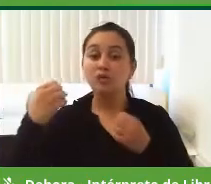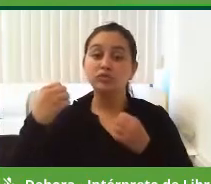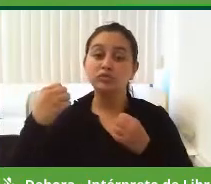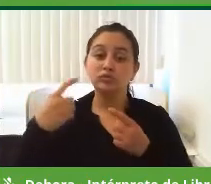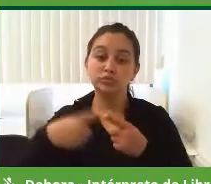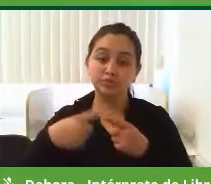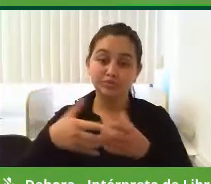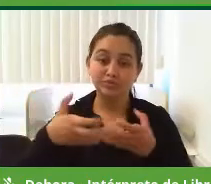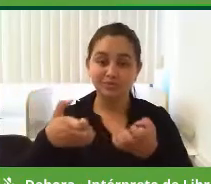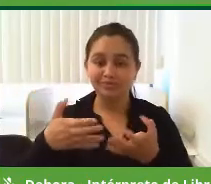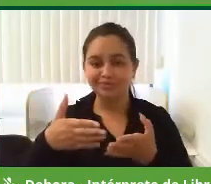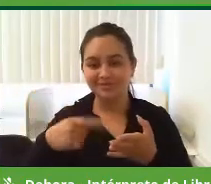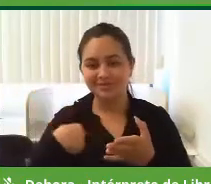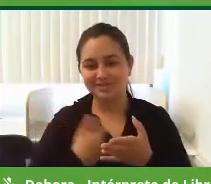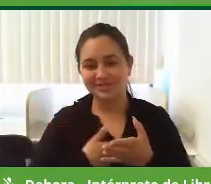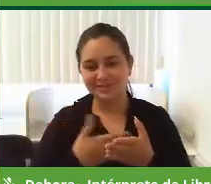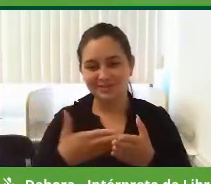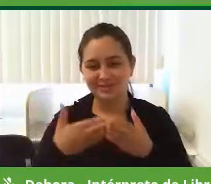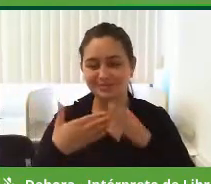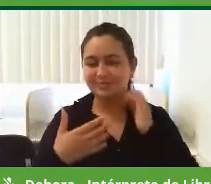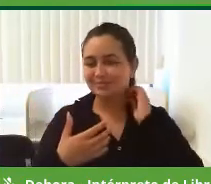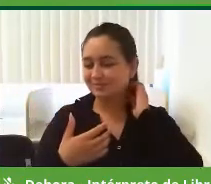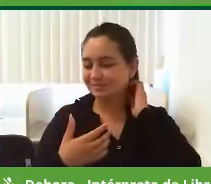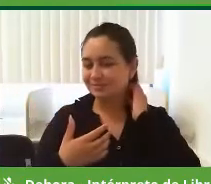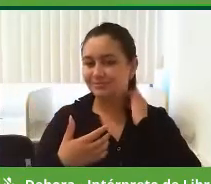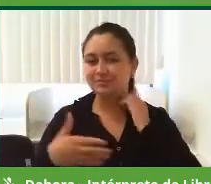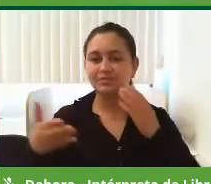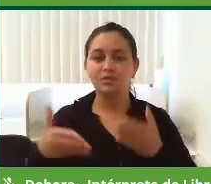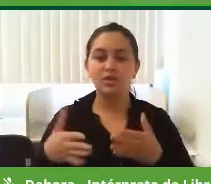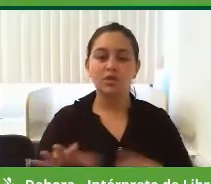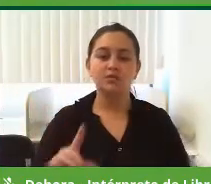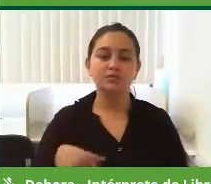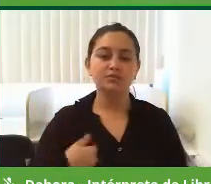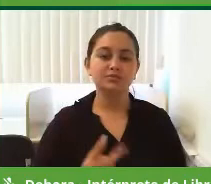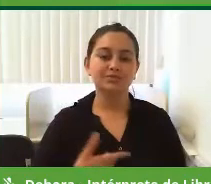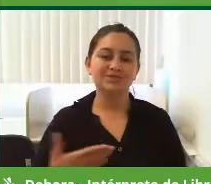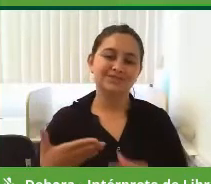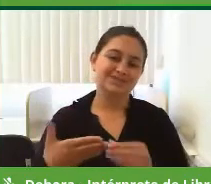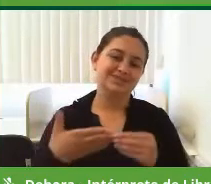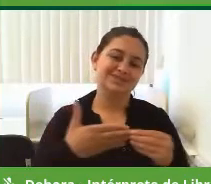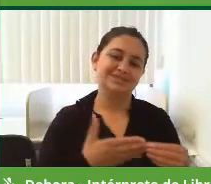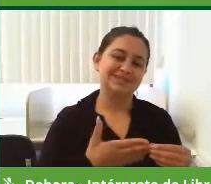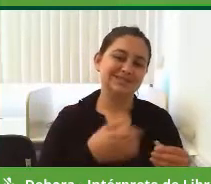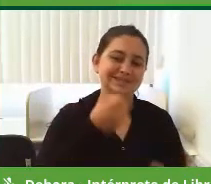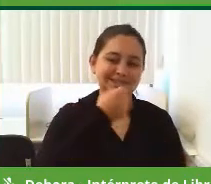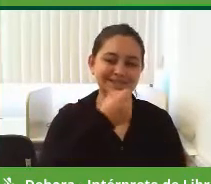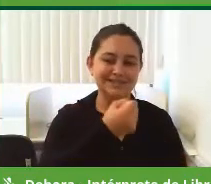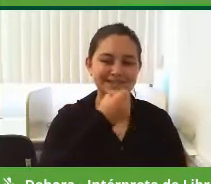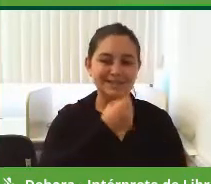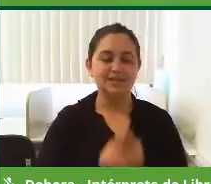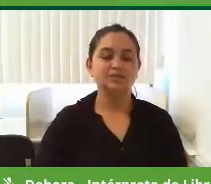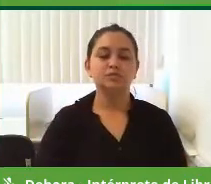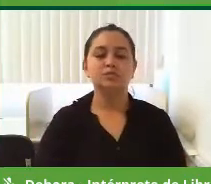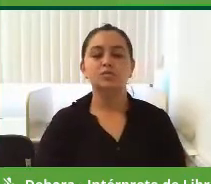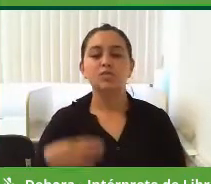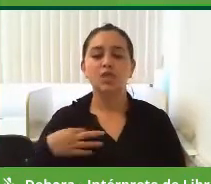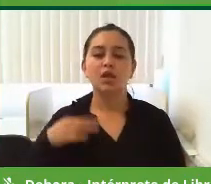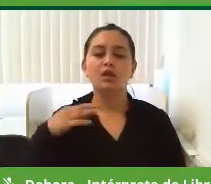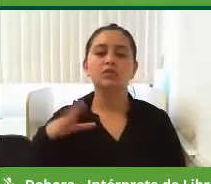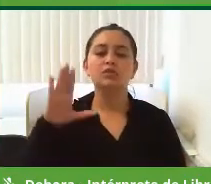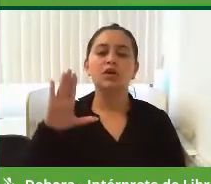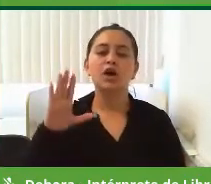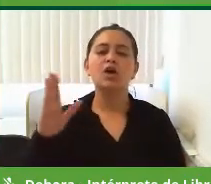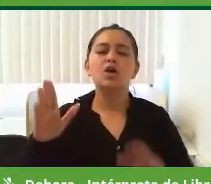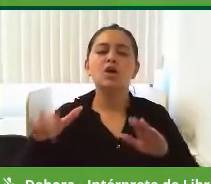pedido e estar aqui conosco hoje para essa entrevista. candidato, qual é a sua